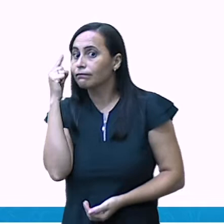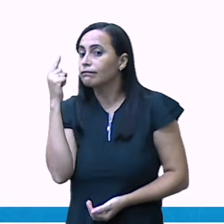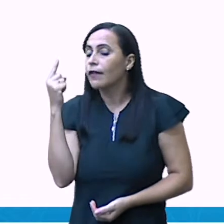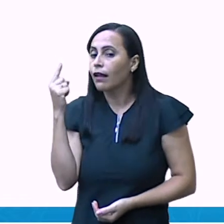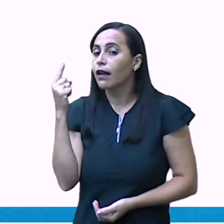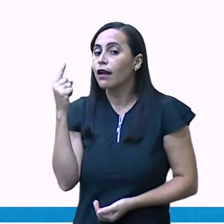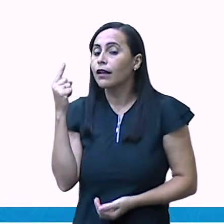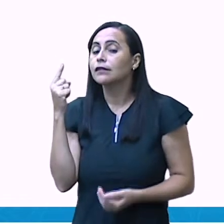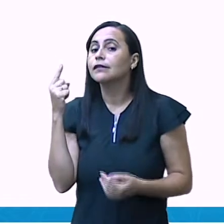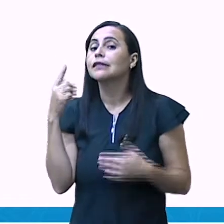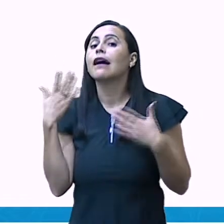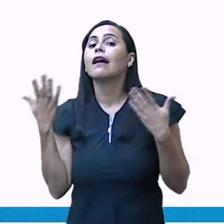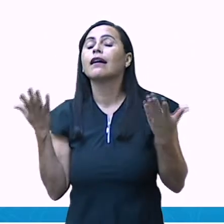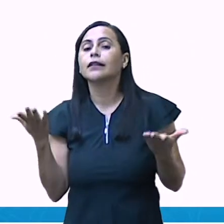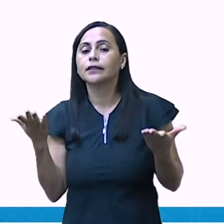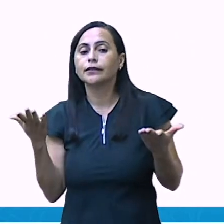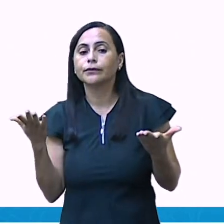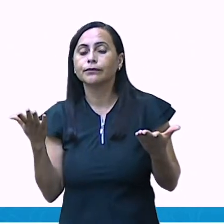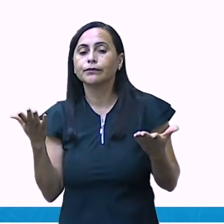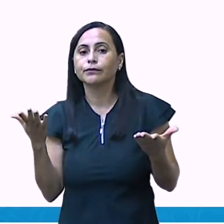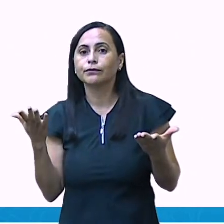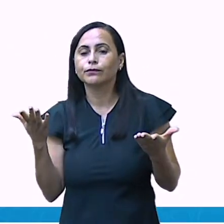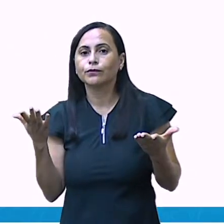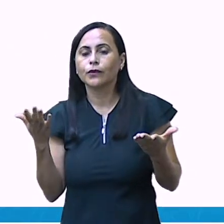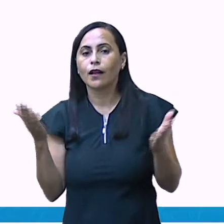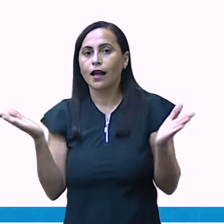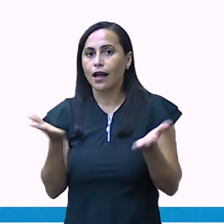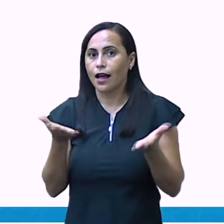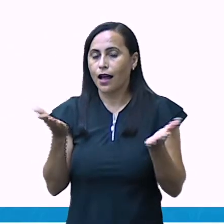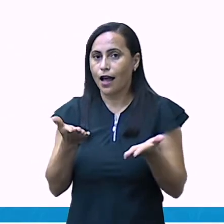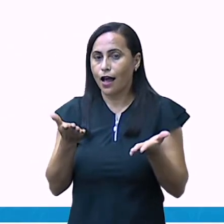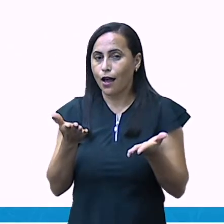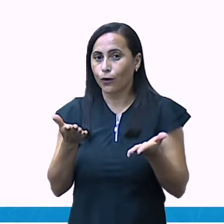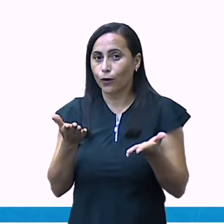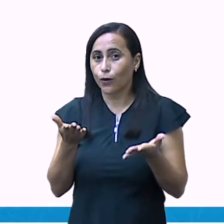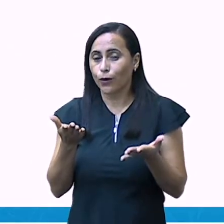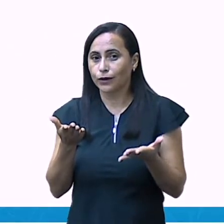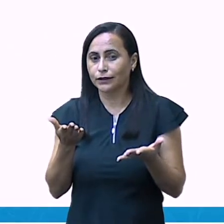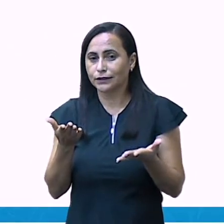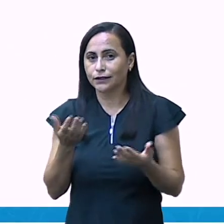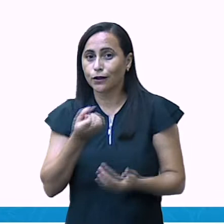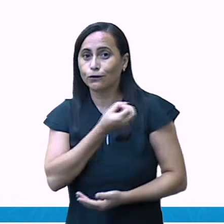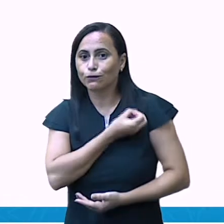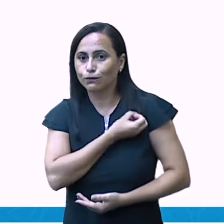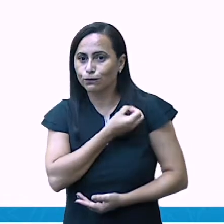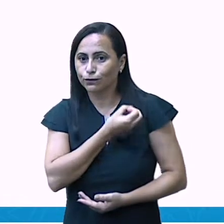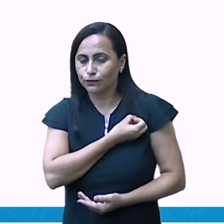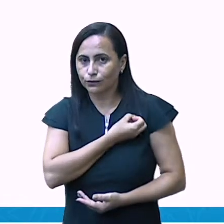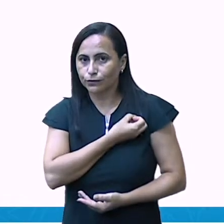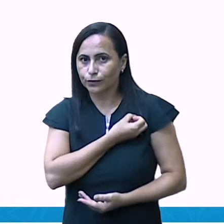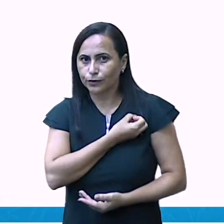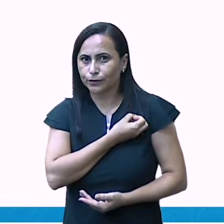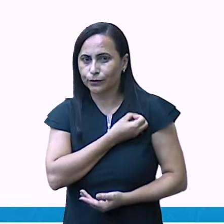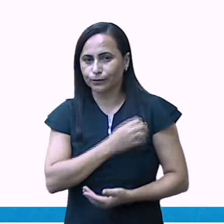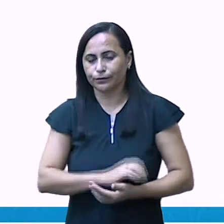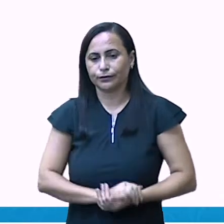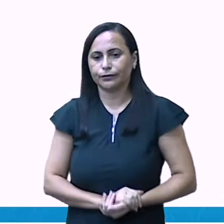A professora agora não falou algarismo. Agora ela falou número. Por quê?